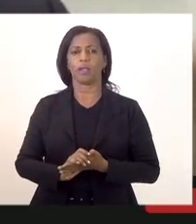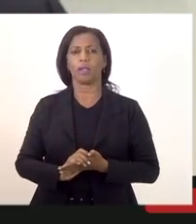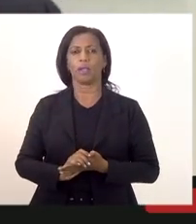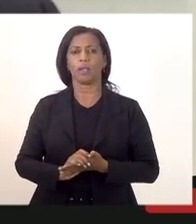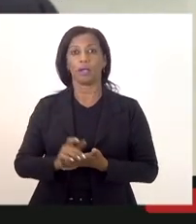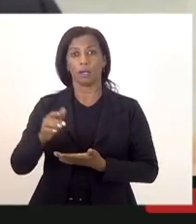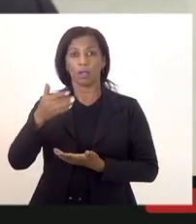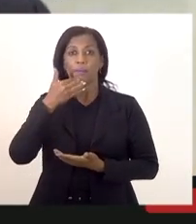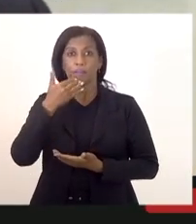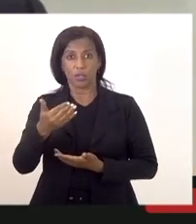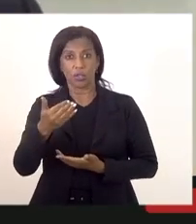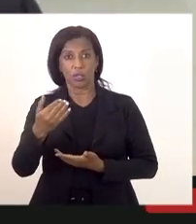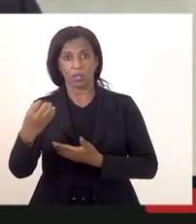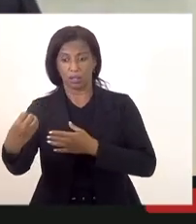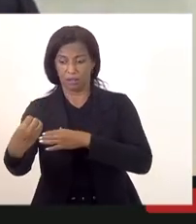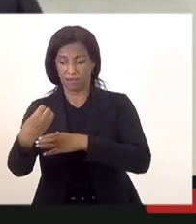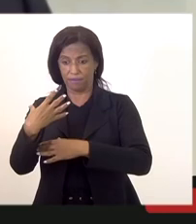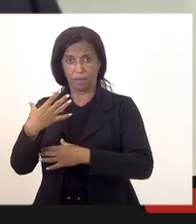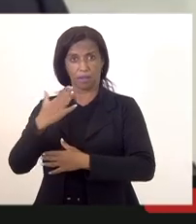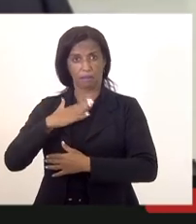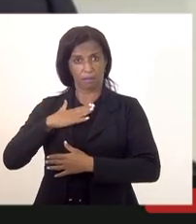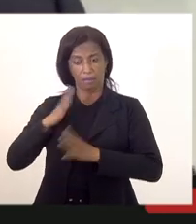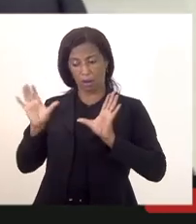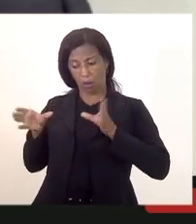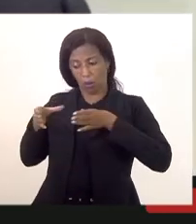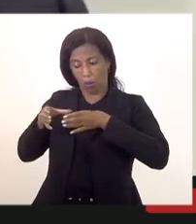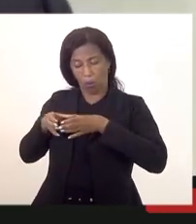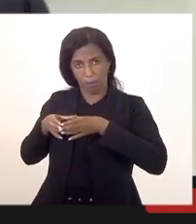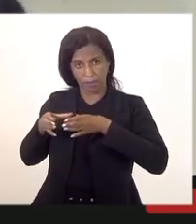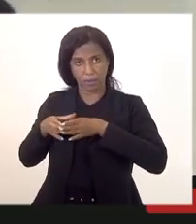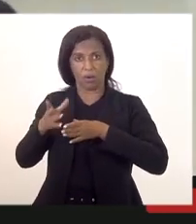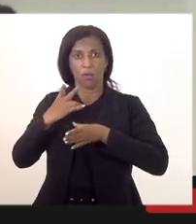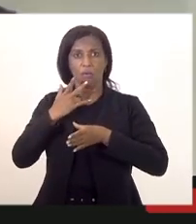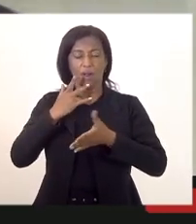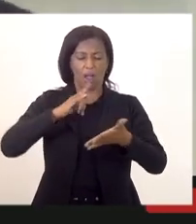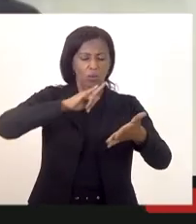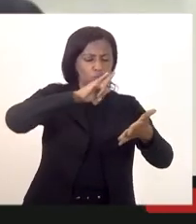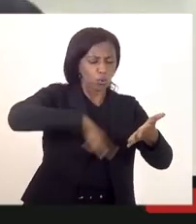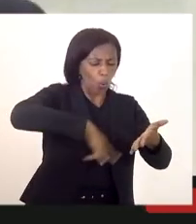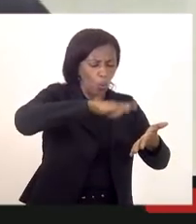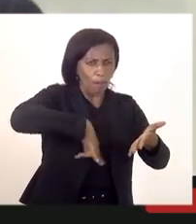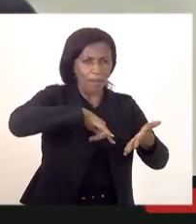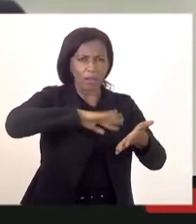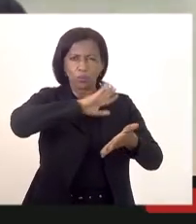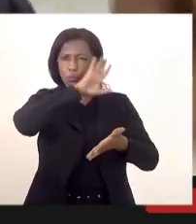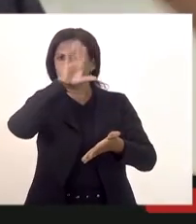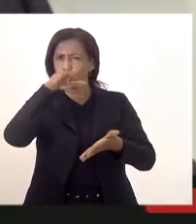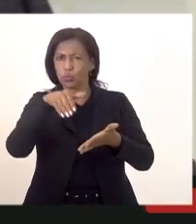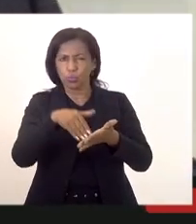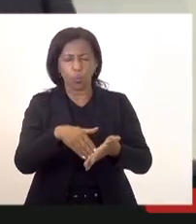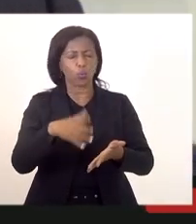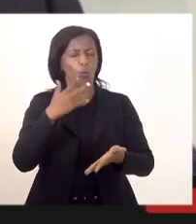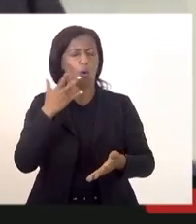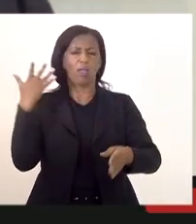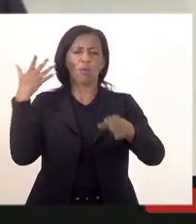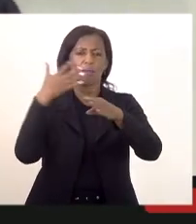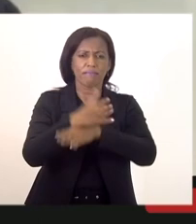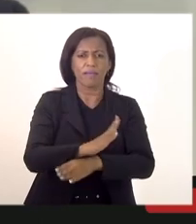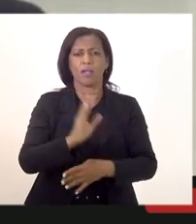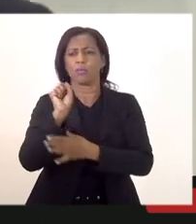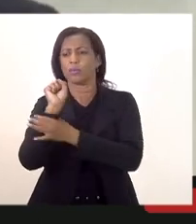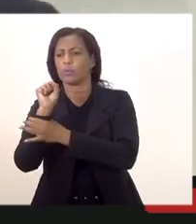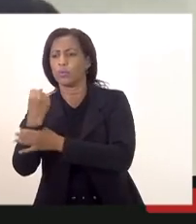é de verdade assim olha eu tenho o meu questionamento a época eu entrei com mandato de segurança eu notifiquei o corpo de